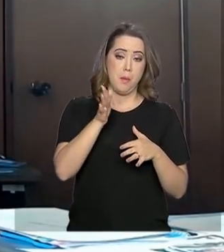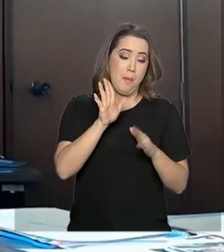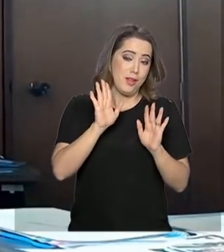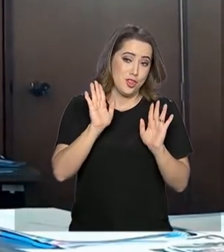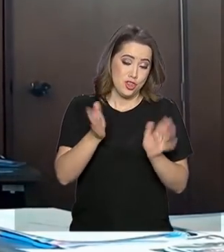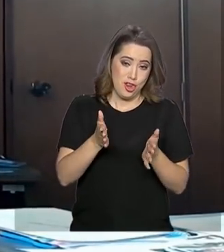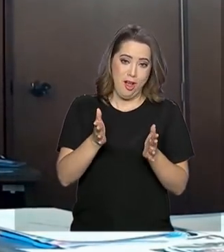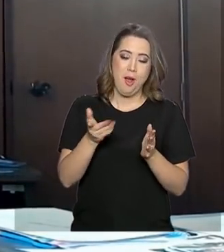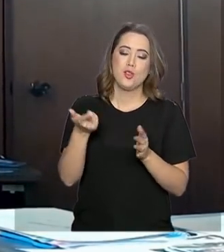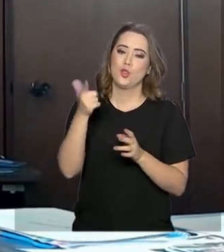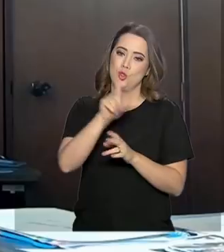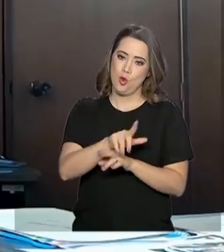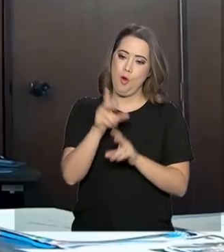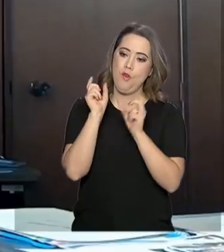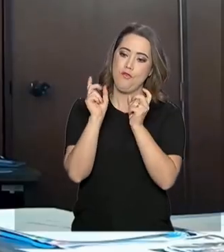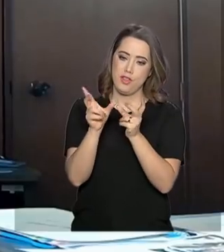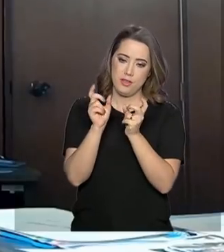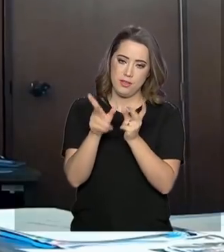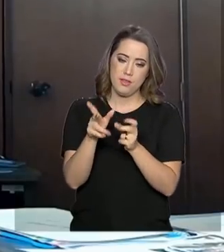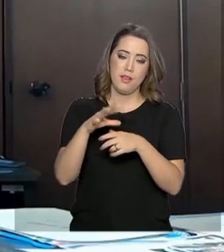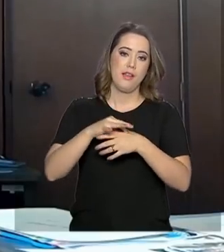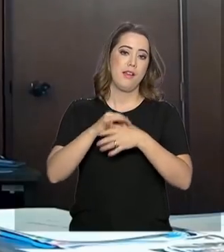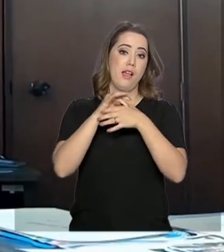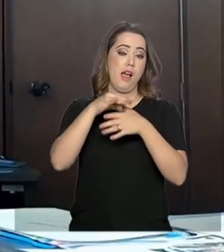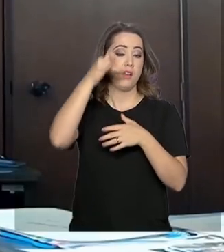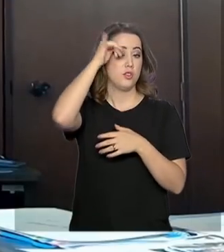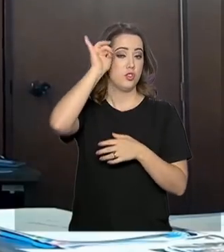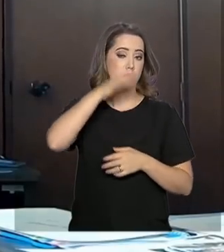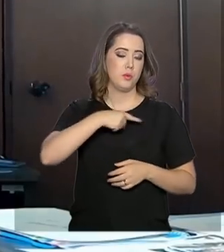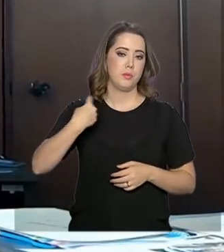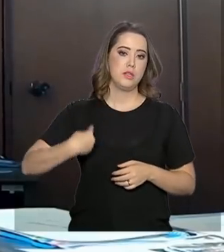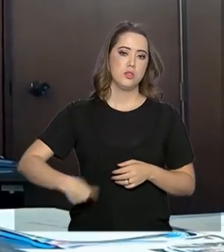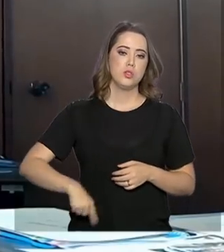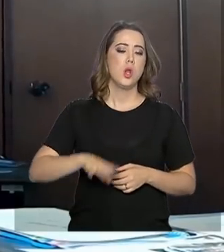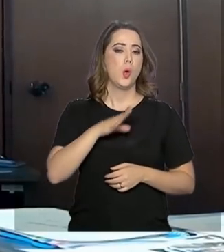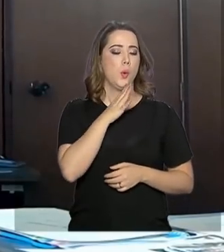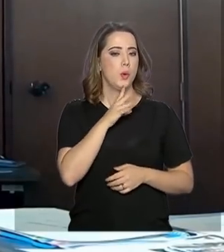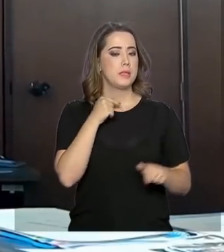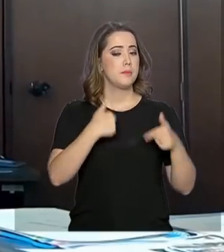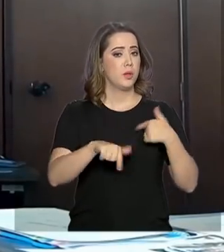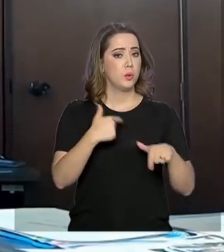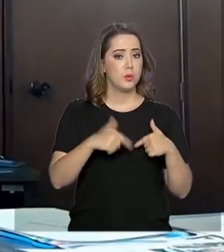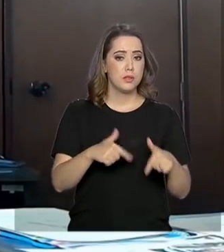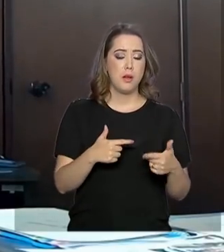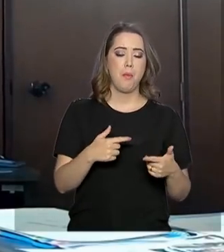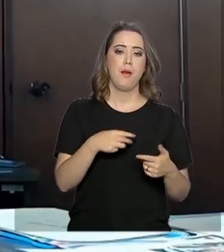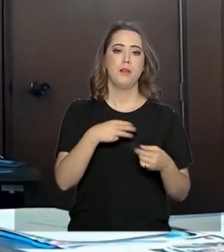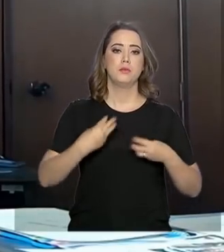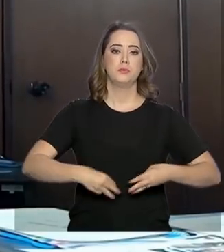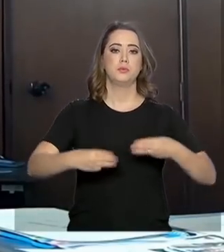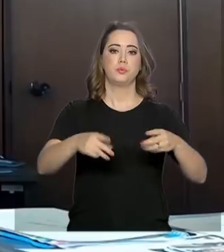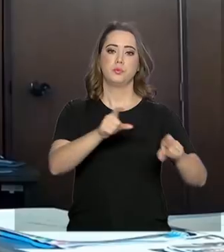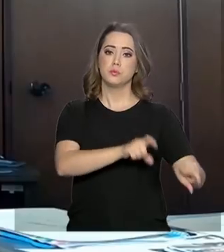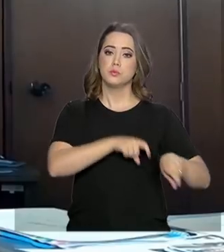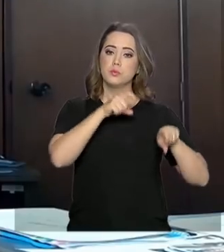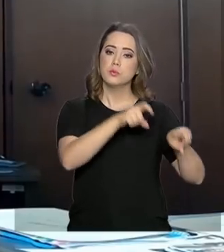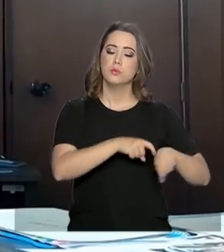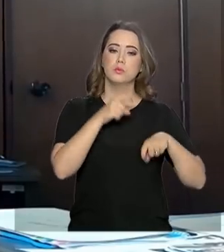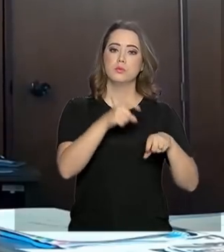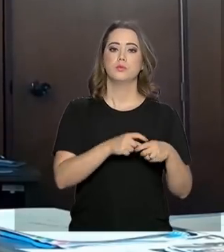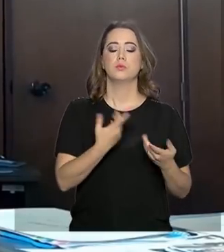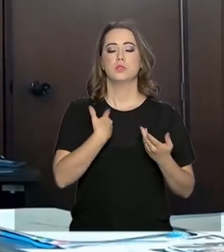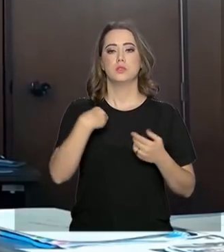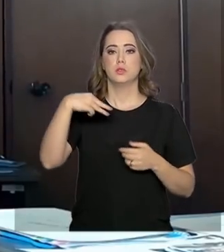carne bovina para aquele país. Isso é um reconhecimento ao trabalho do Ministério da Agricultura, do